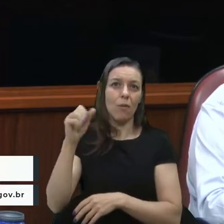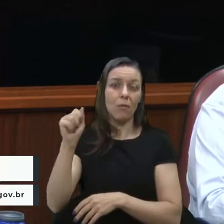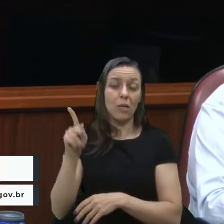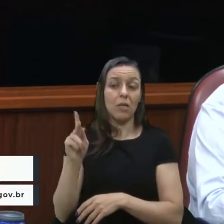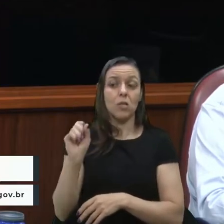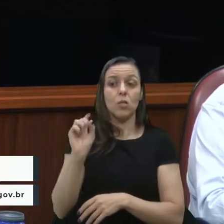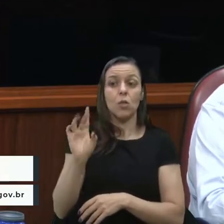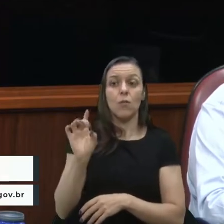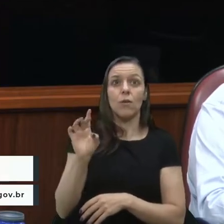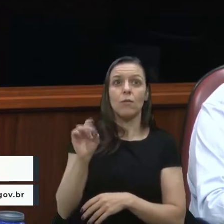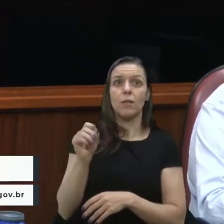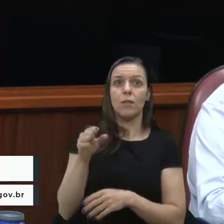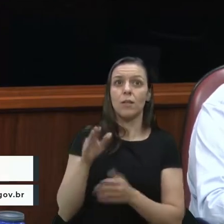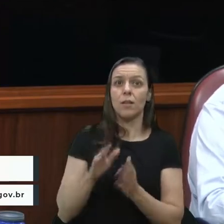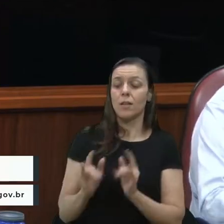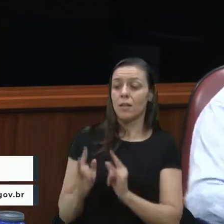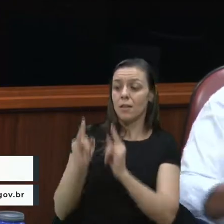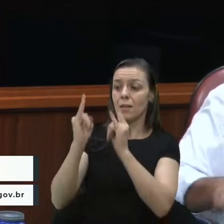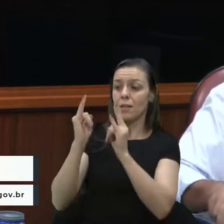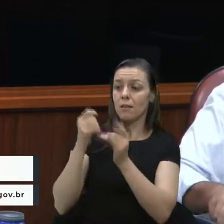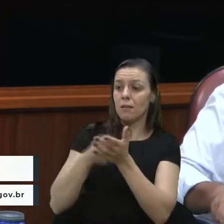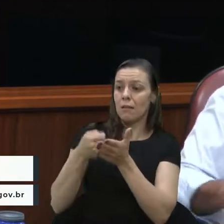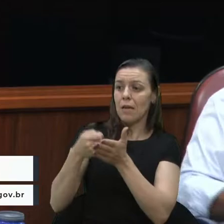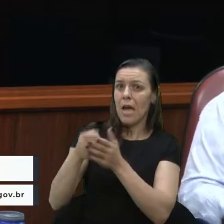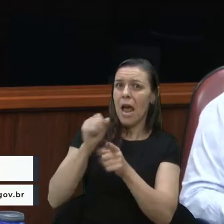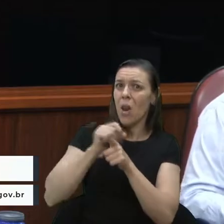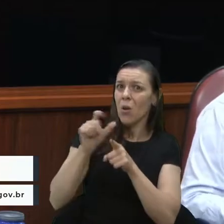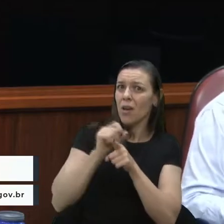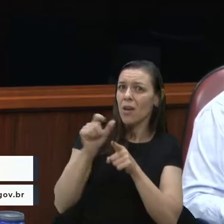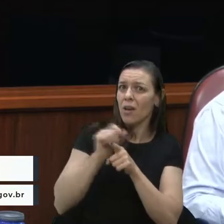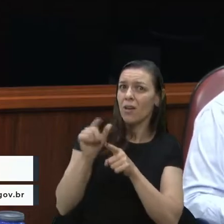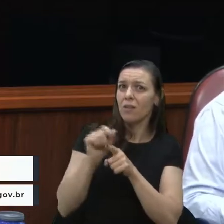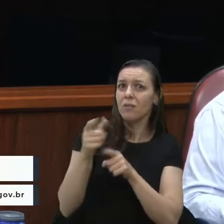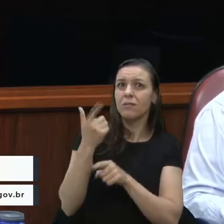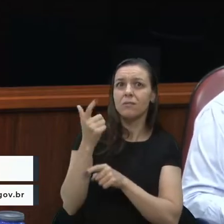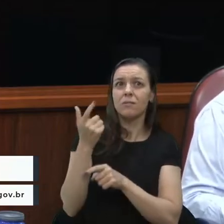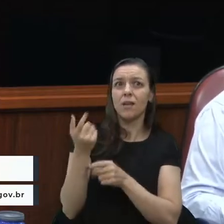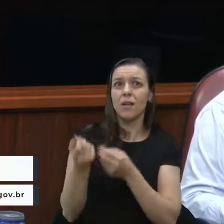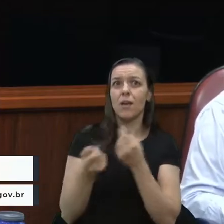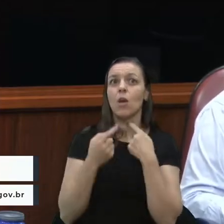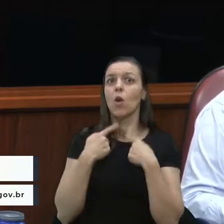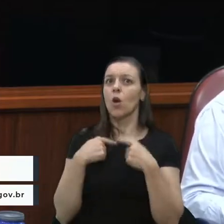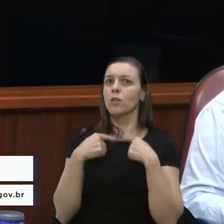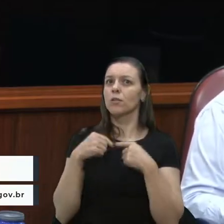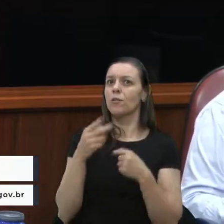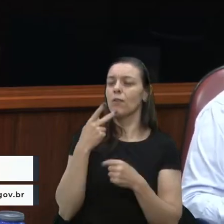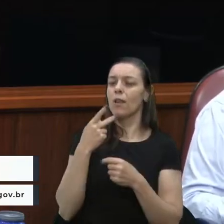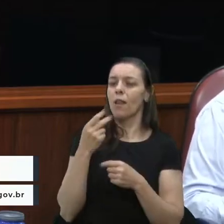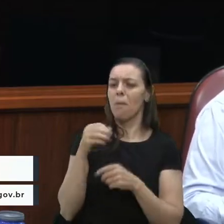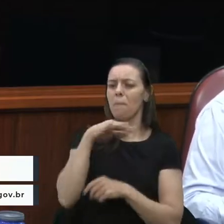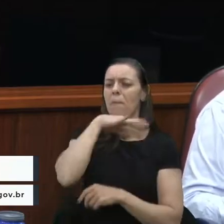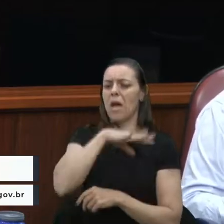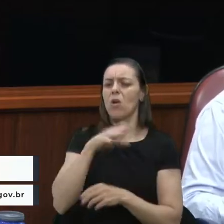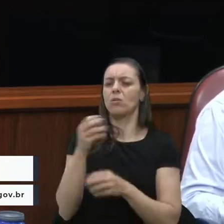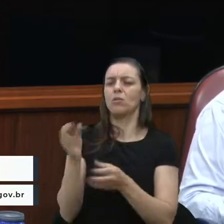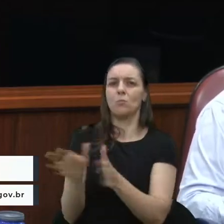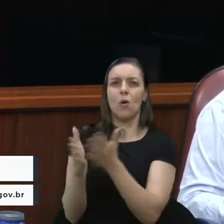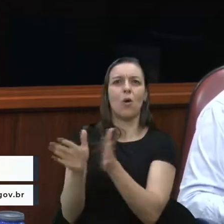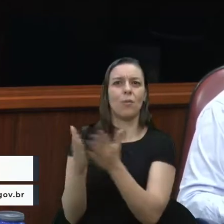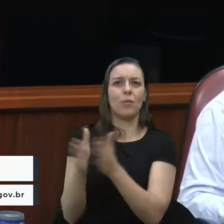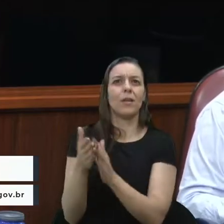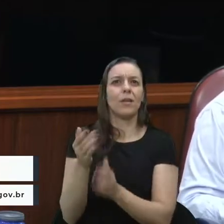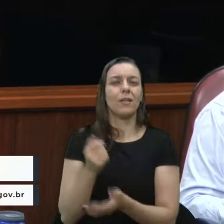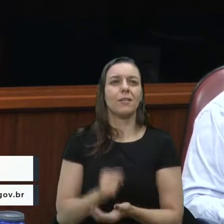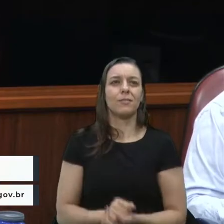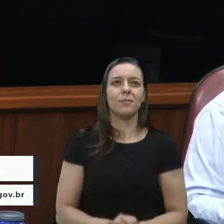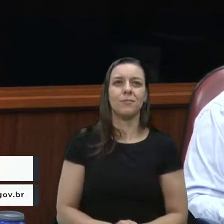ver com as imobiliárias os índices de inadimplência do aluguel, já que, em geral, a gente gosta de falar mal de pobre, porque é legal, tem gente que gosta muito. Tem